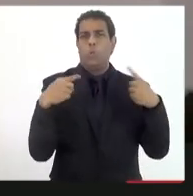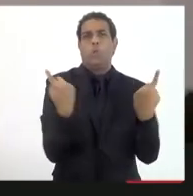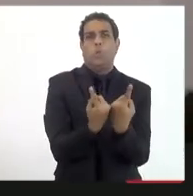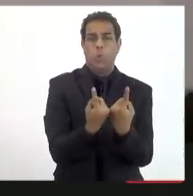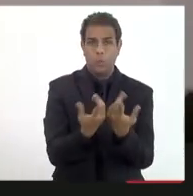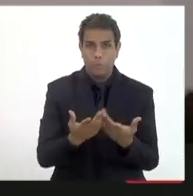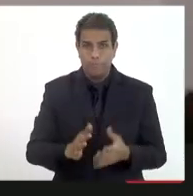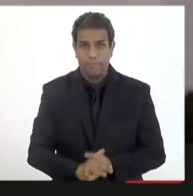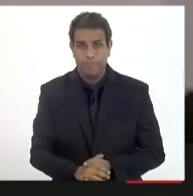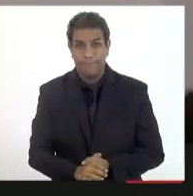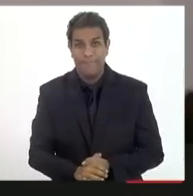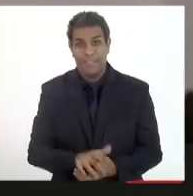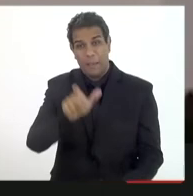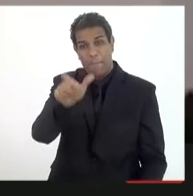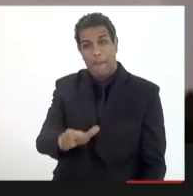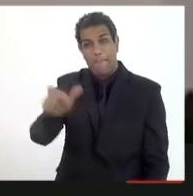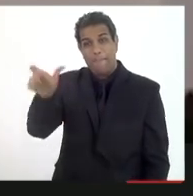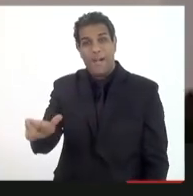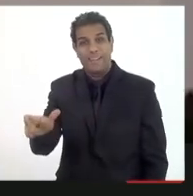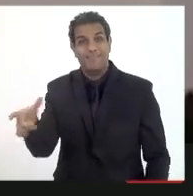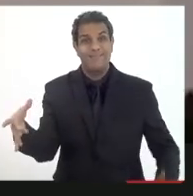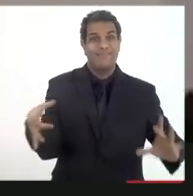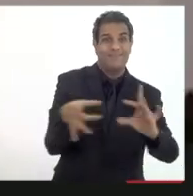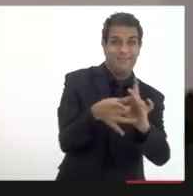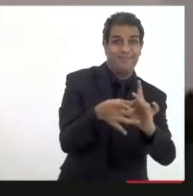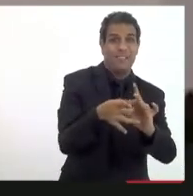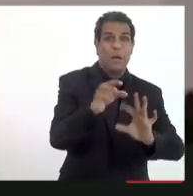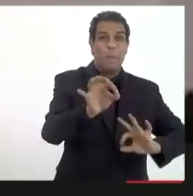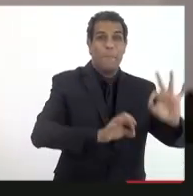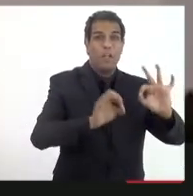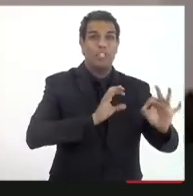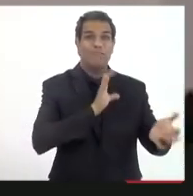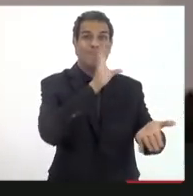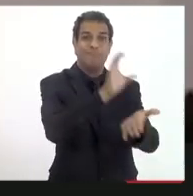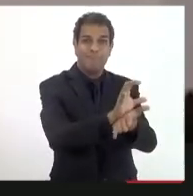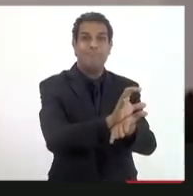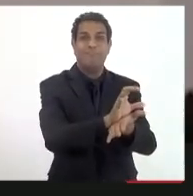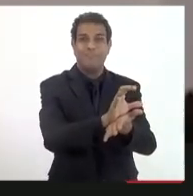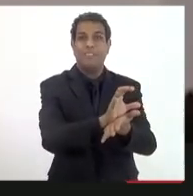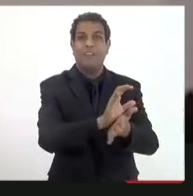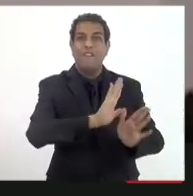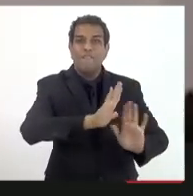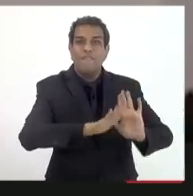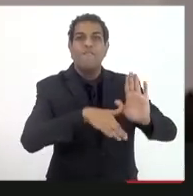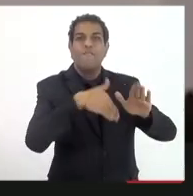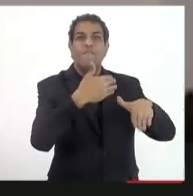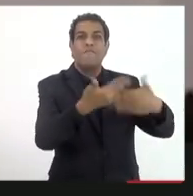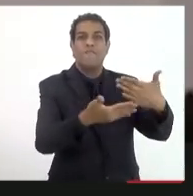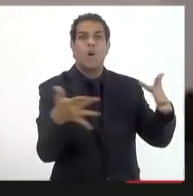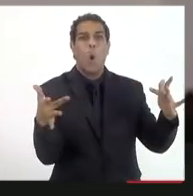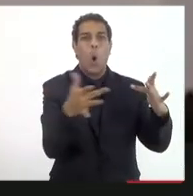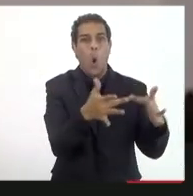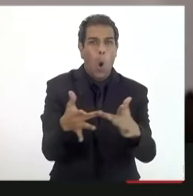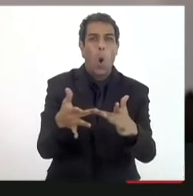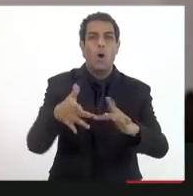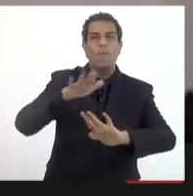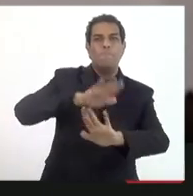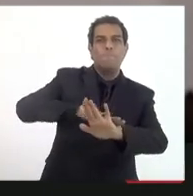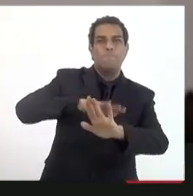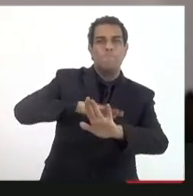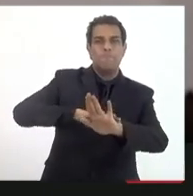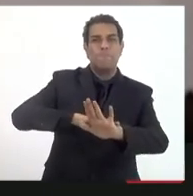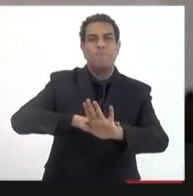o custeio de pessoal aos projetos de investimento que serão sustentados pelos fundos pelos